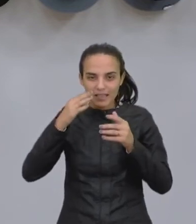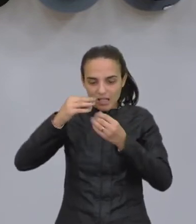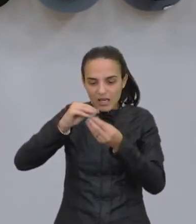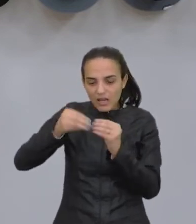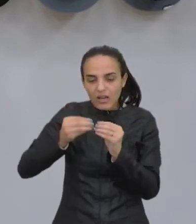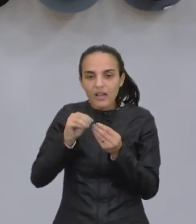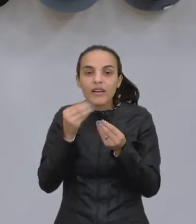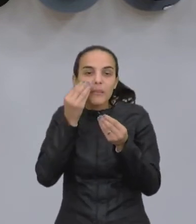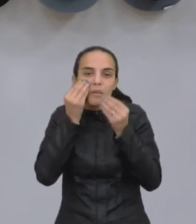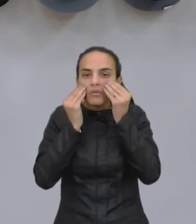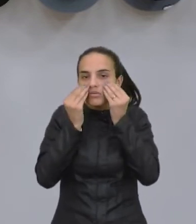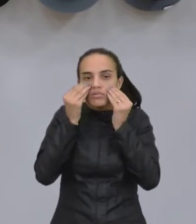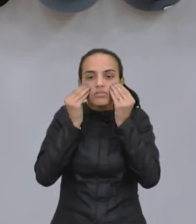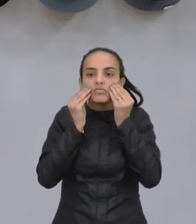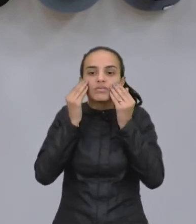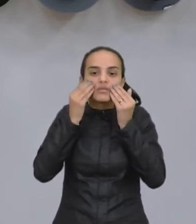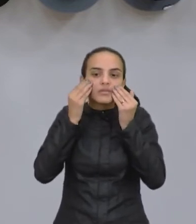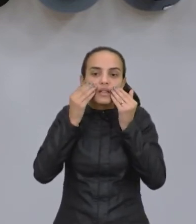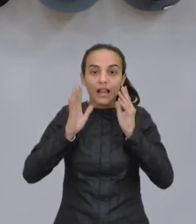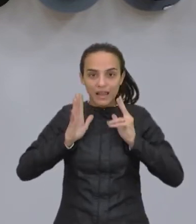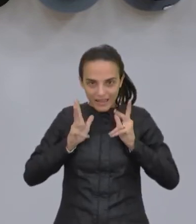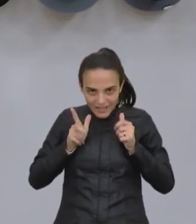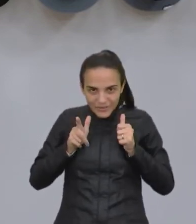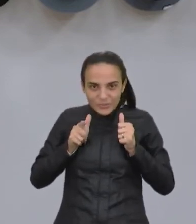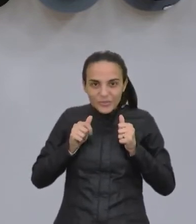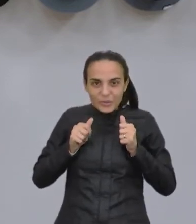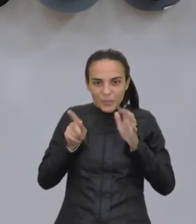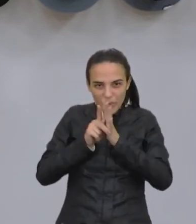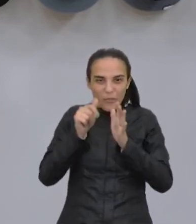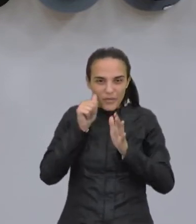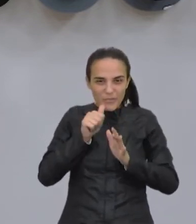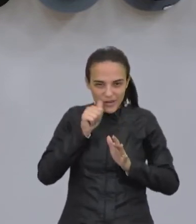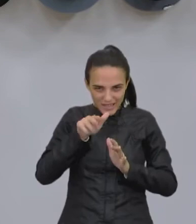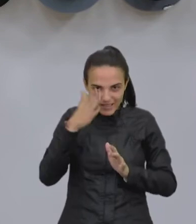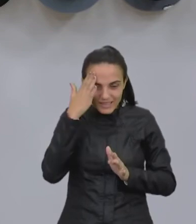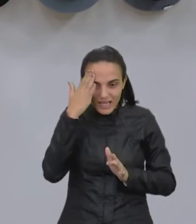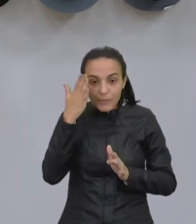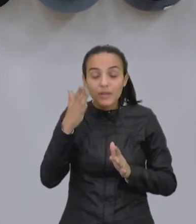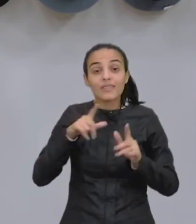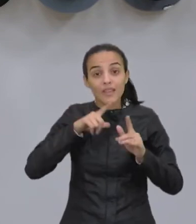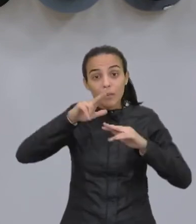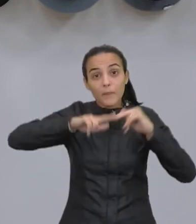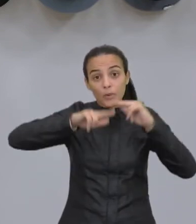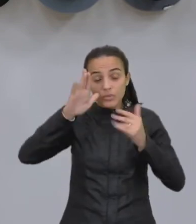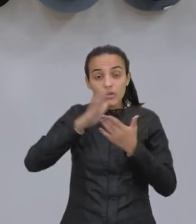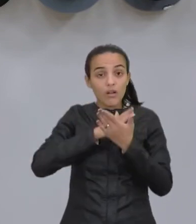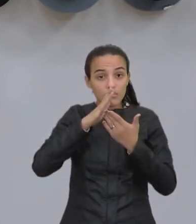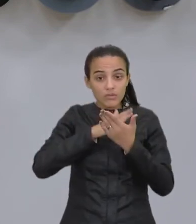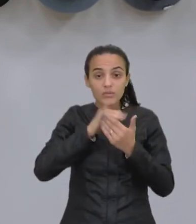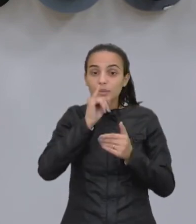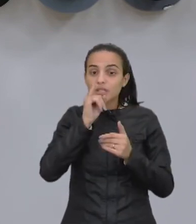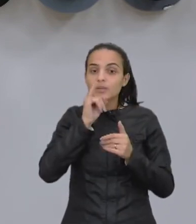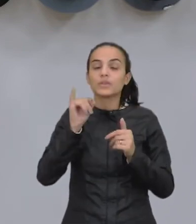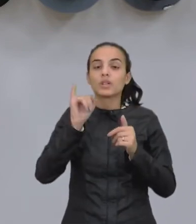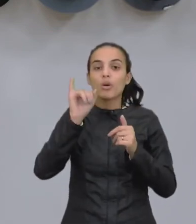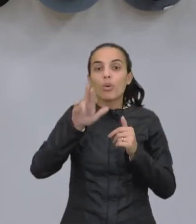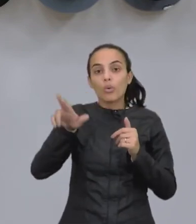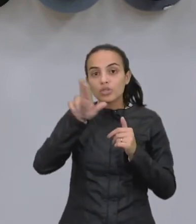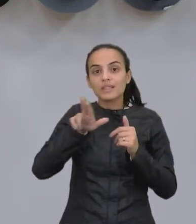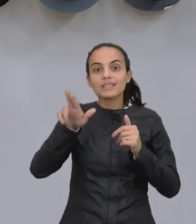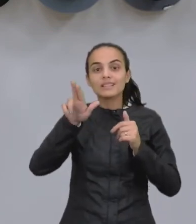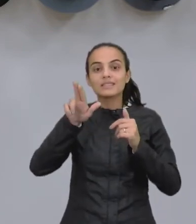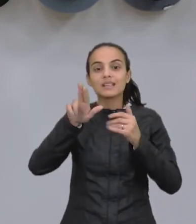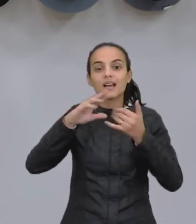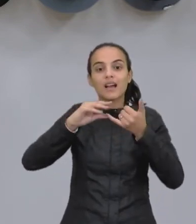usa, muitos contêm microplástico pra fazer a esfoliação. Sim. Tanto que hoje em dia existem produtos que utilizam arroz, triturado,